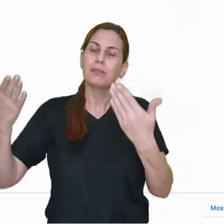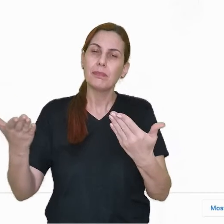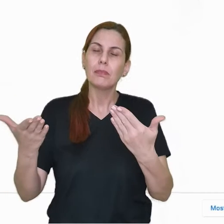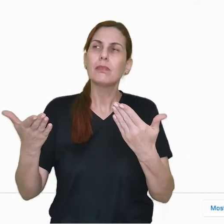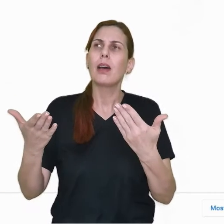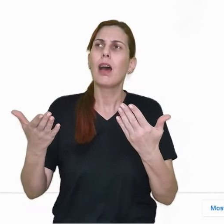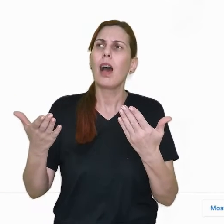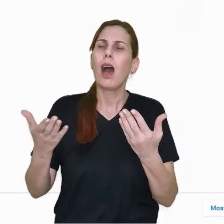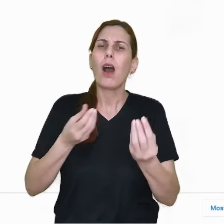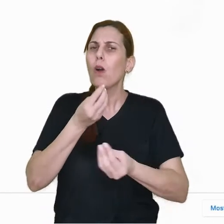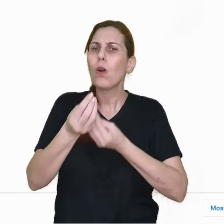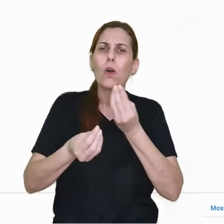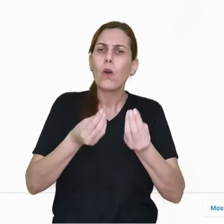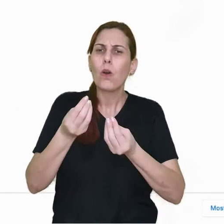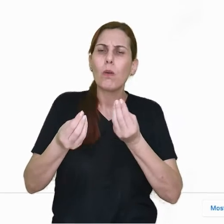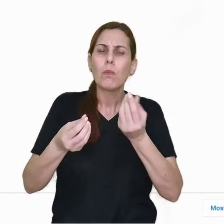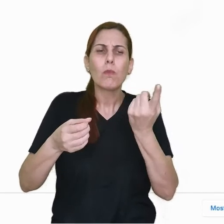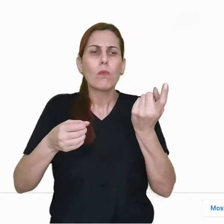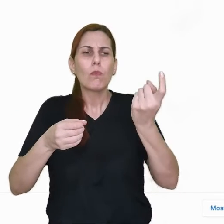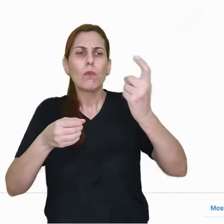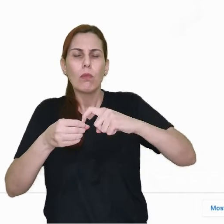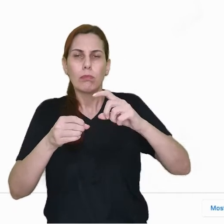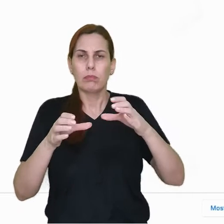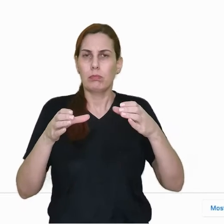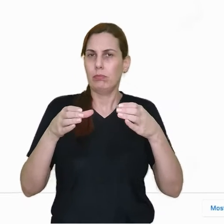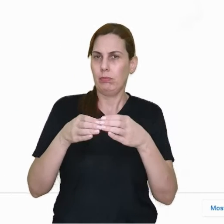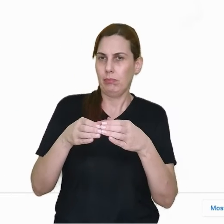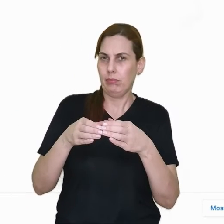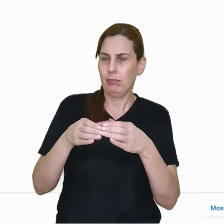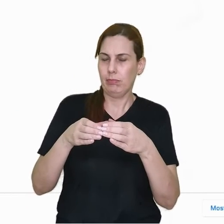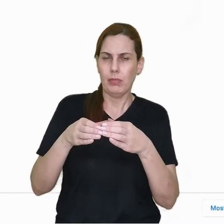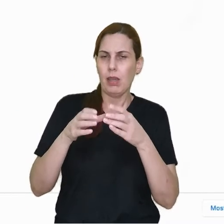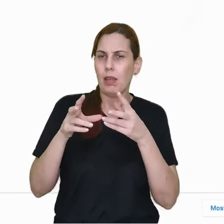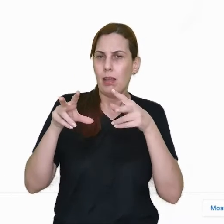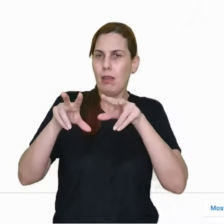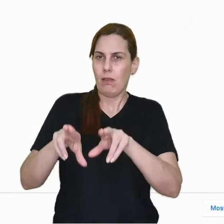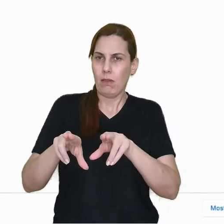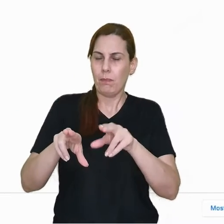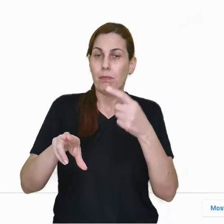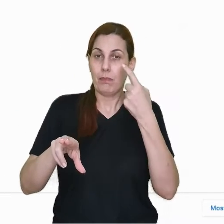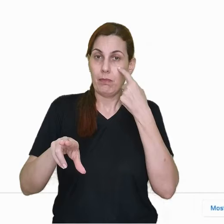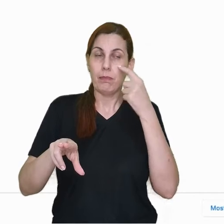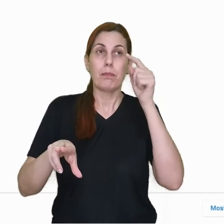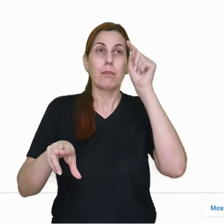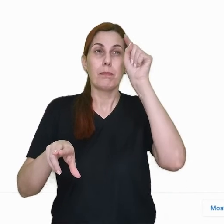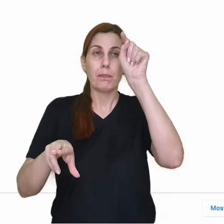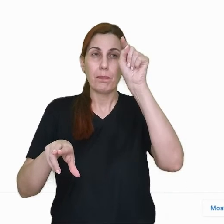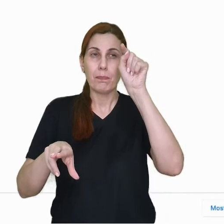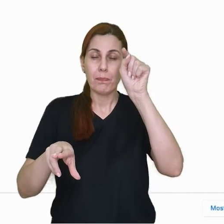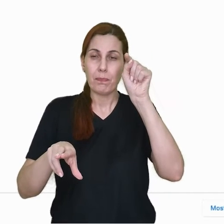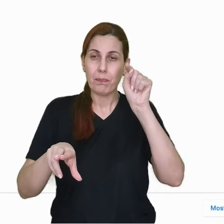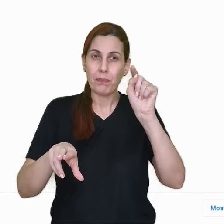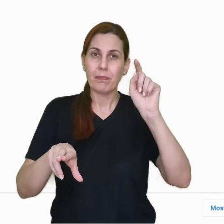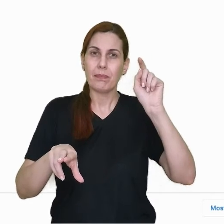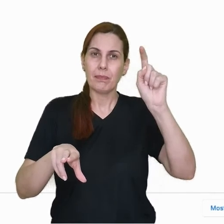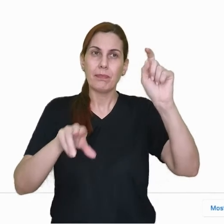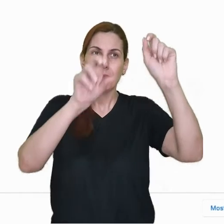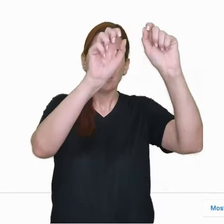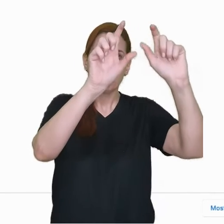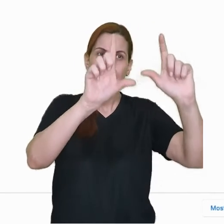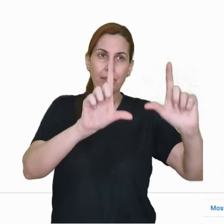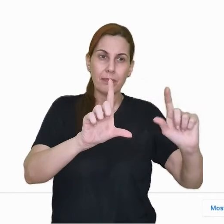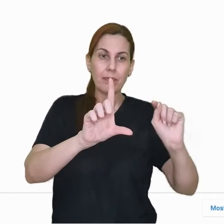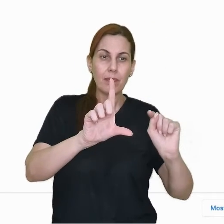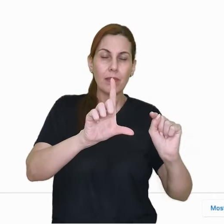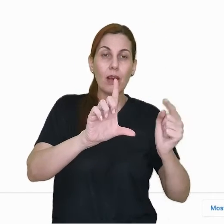eu faço para restaurar essa turma? Mesmo caminho, clico aqui nos três pontinhos, clico em Restaurar e ela